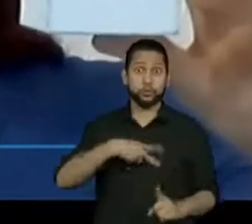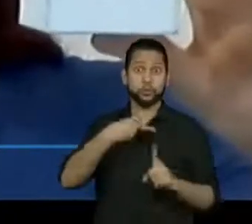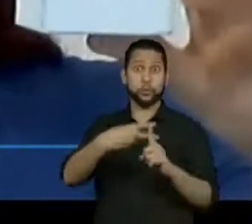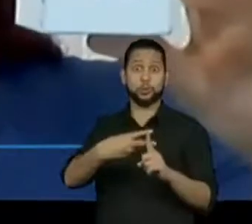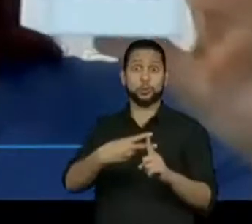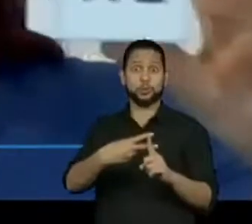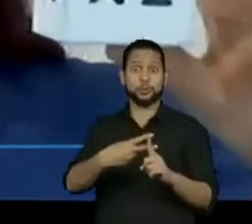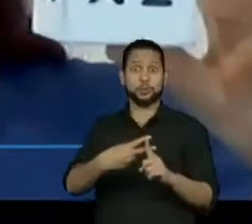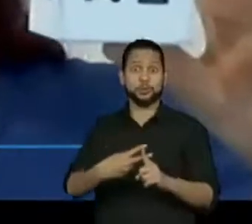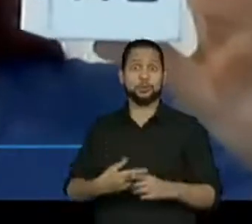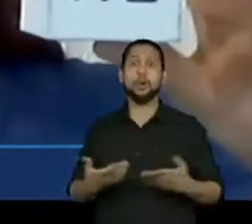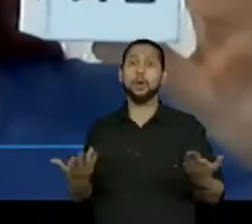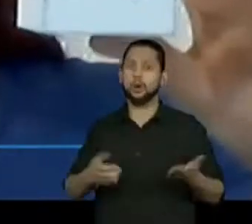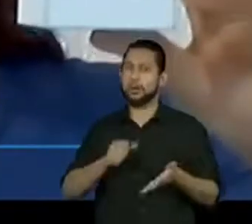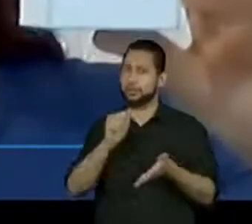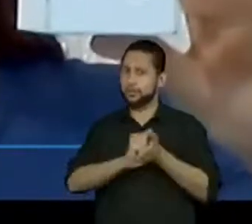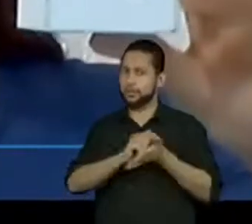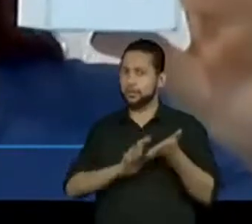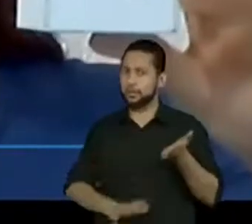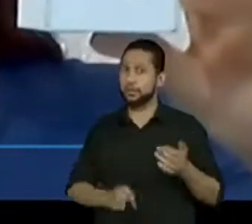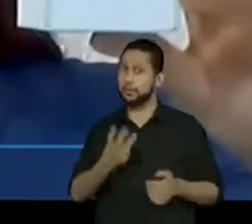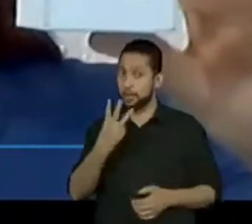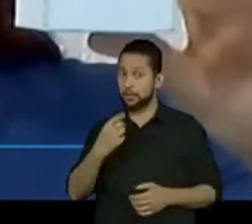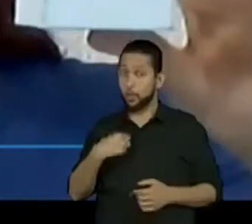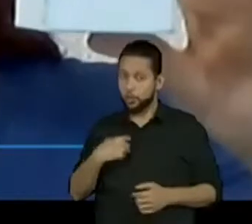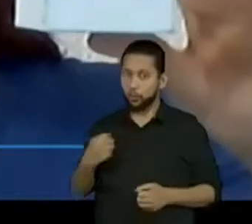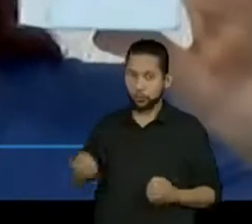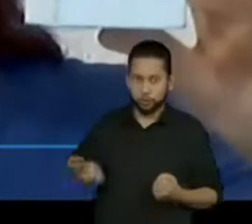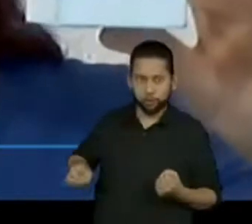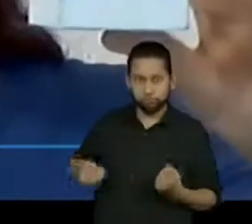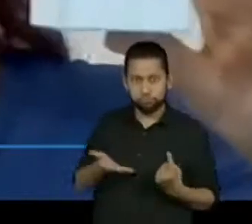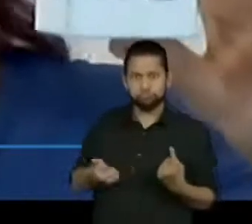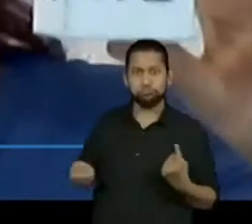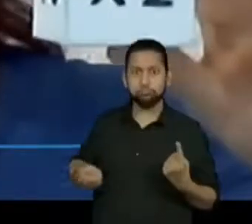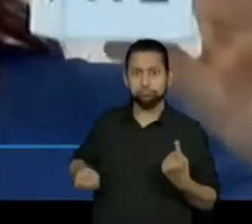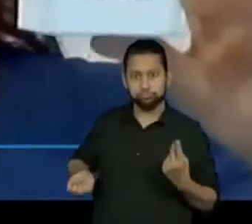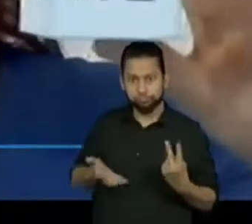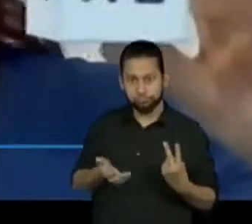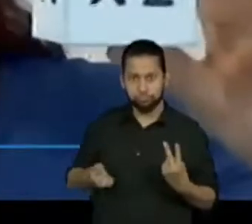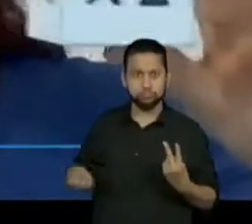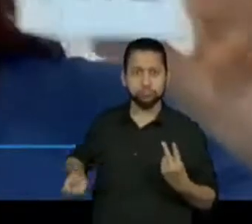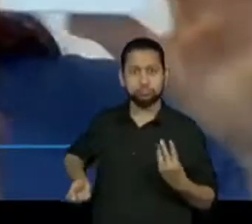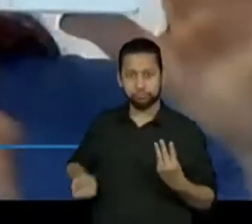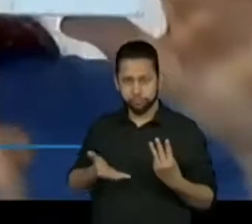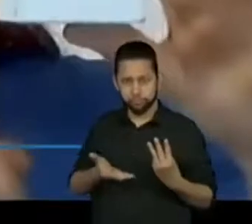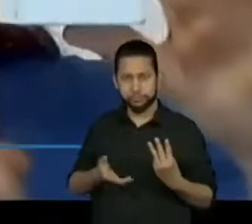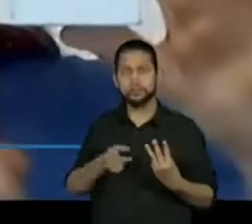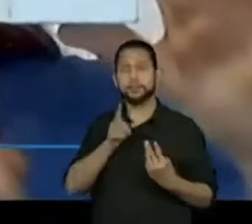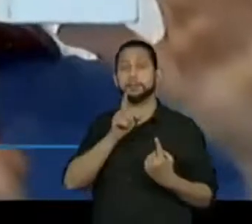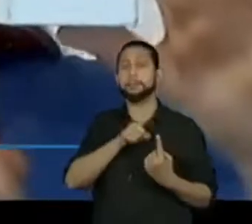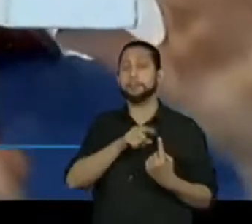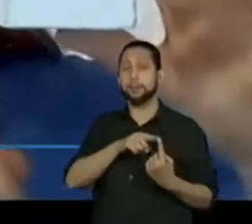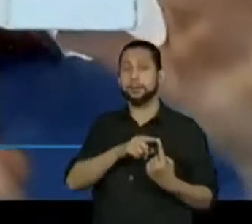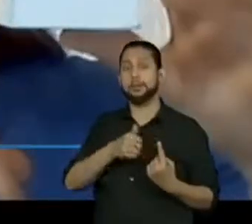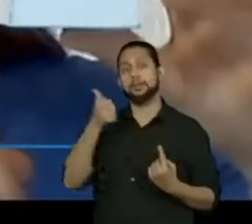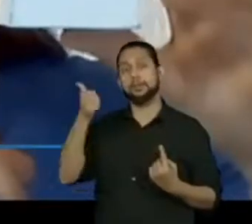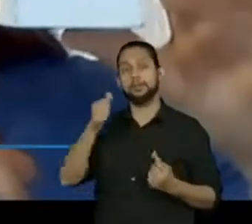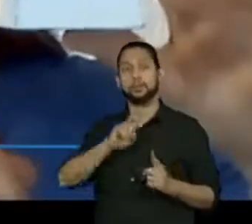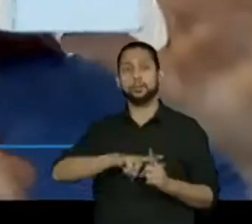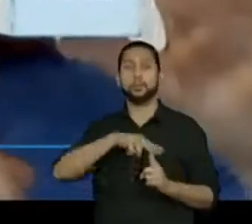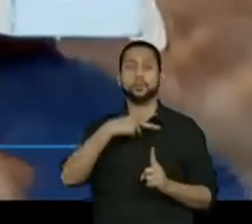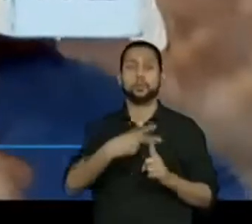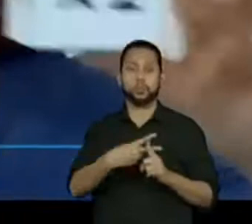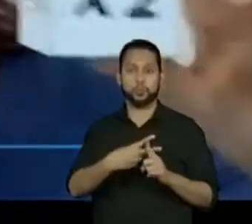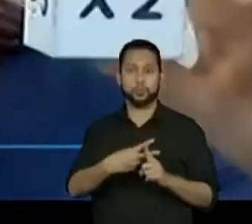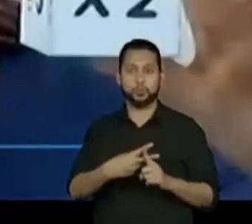fazer 3 exercícios. Então, eu vou jogar o dado 3 vezes, tá bom? 3 vezes. A primeira vez saiu